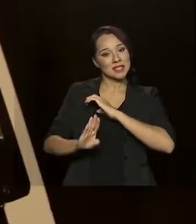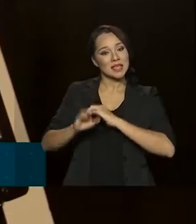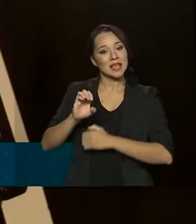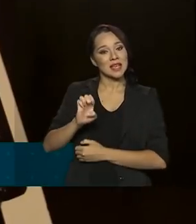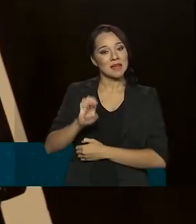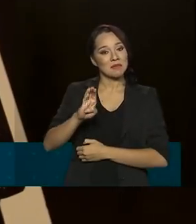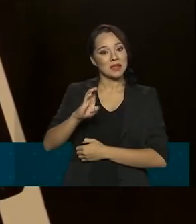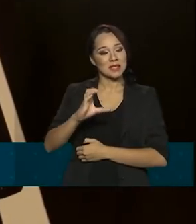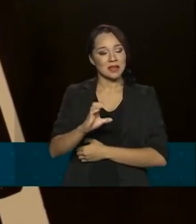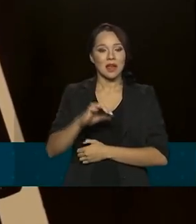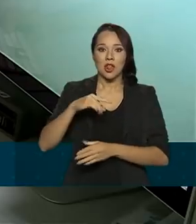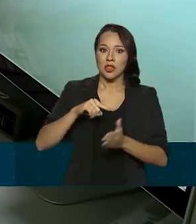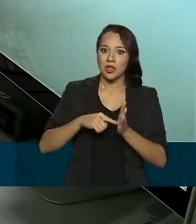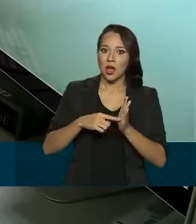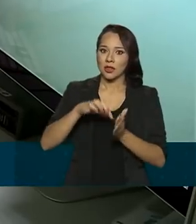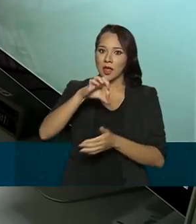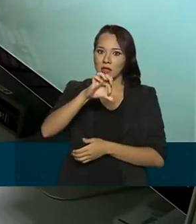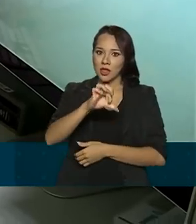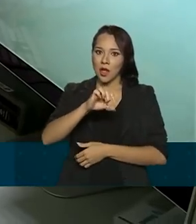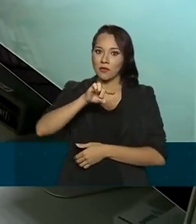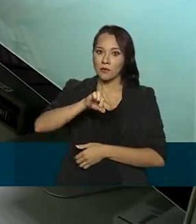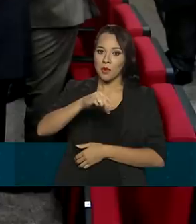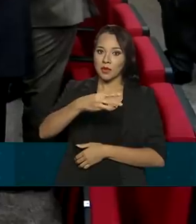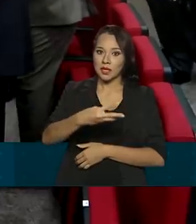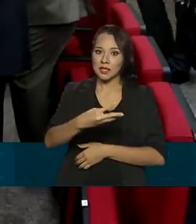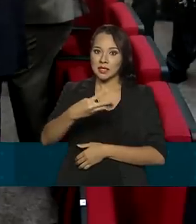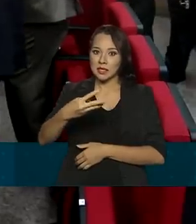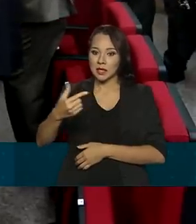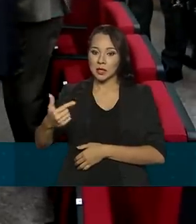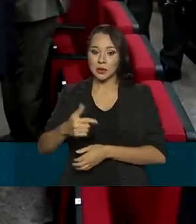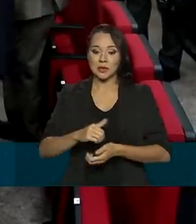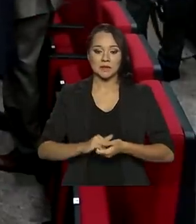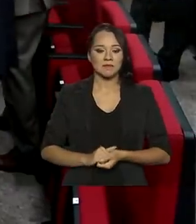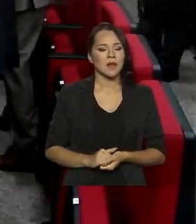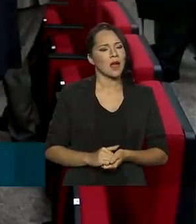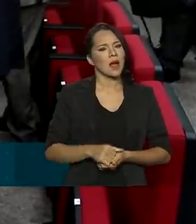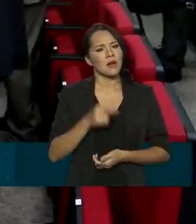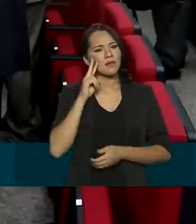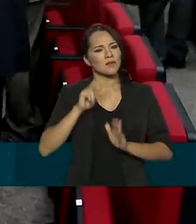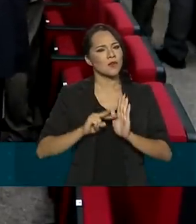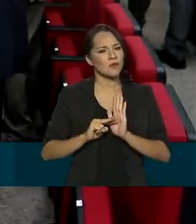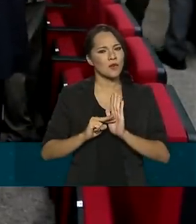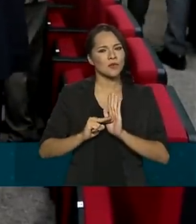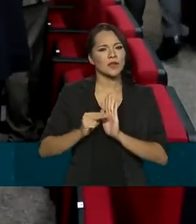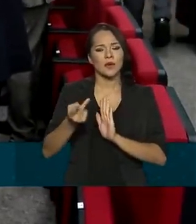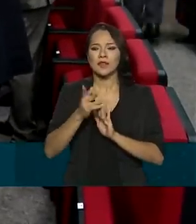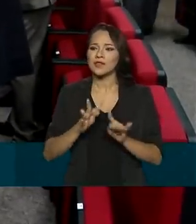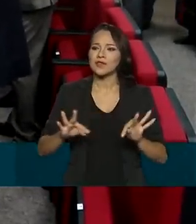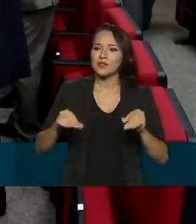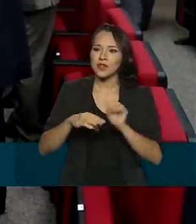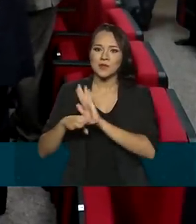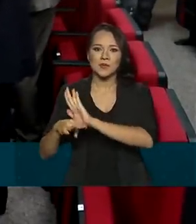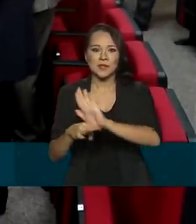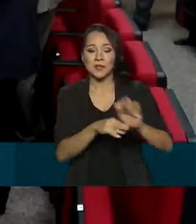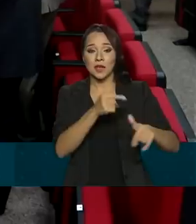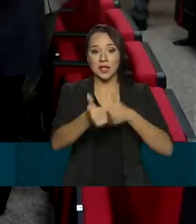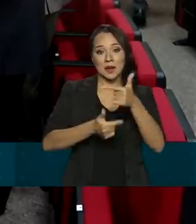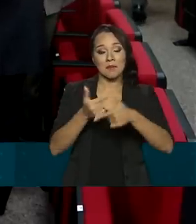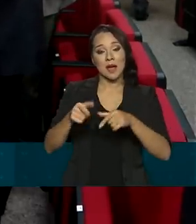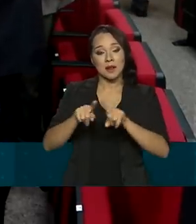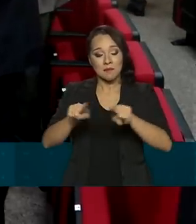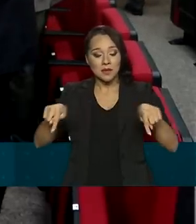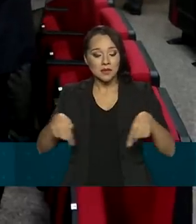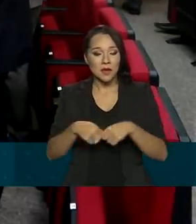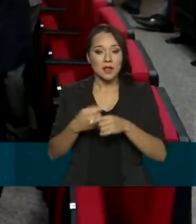nota 9,332. Eu vejo isso como reflexo da contribuição de todos os colaboradores que a gente tem na EBC,